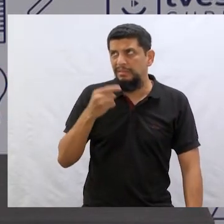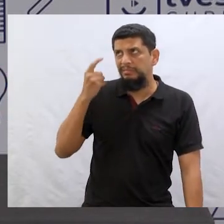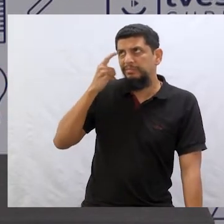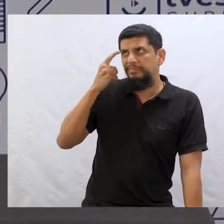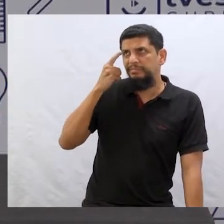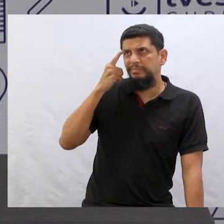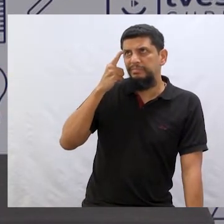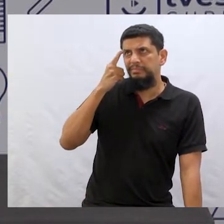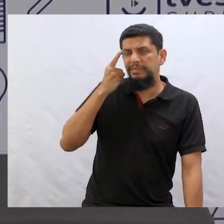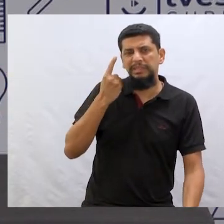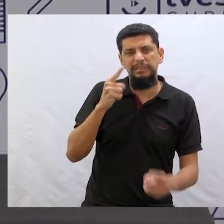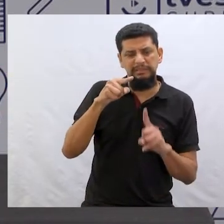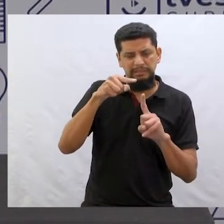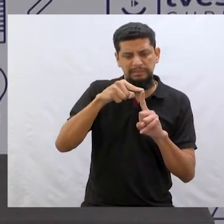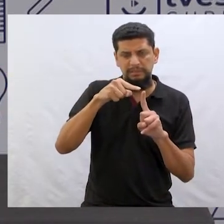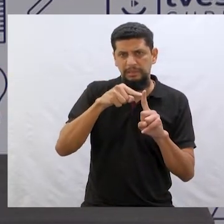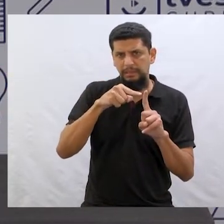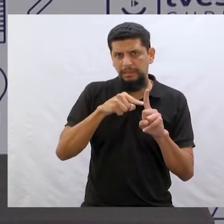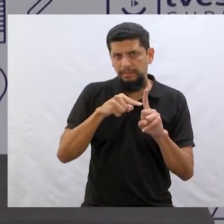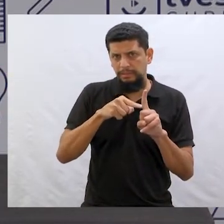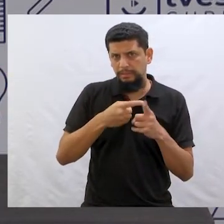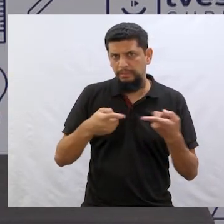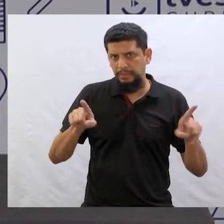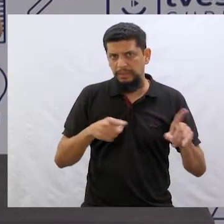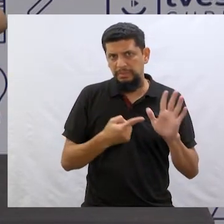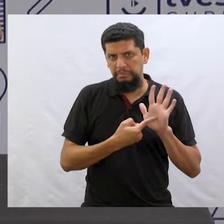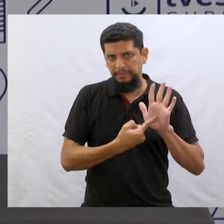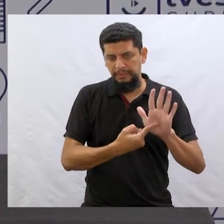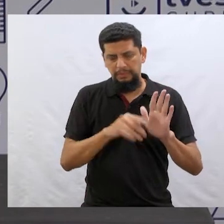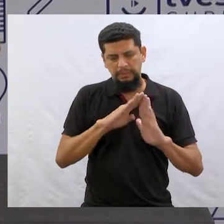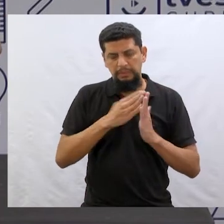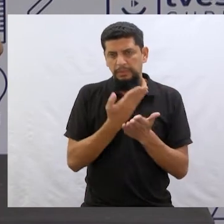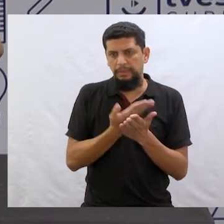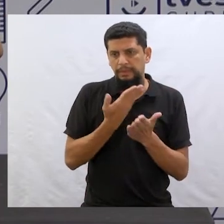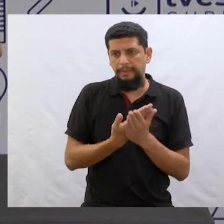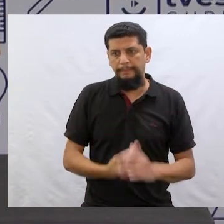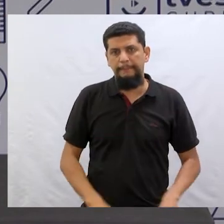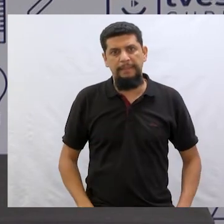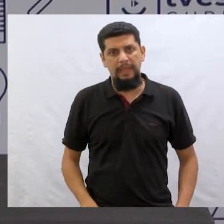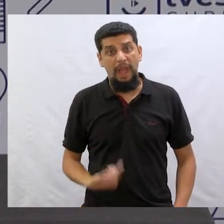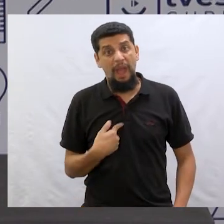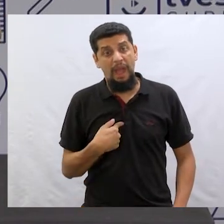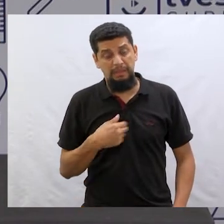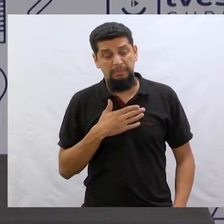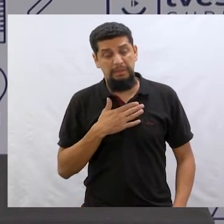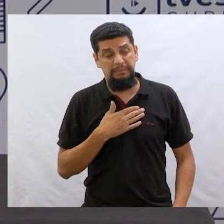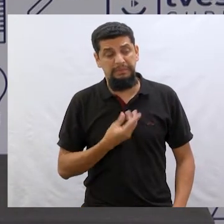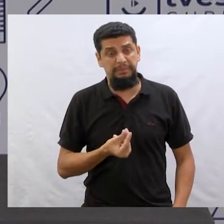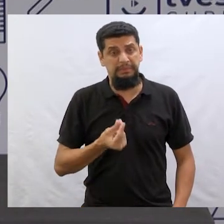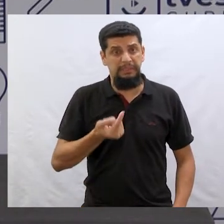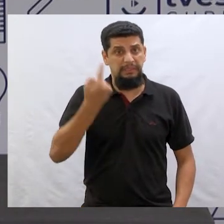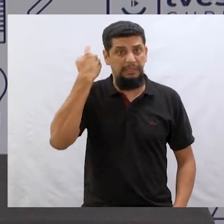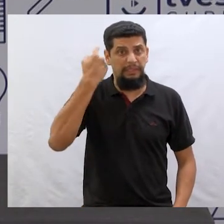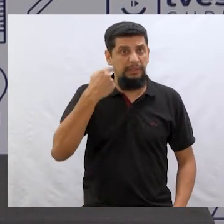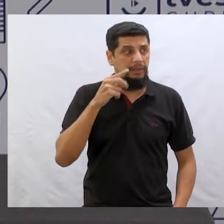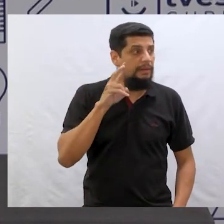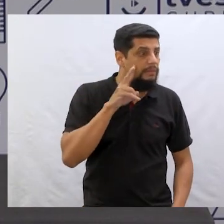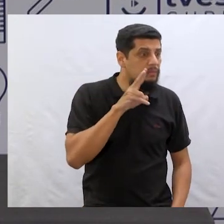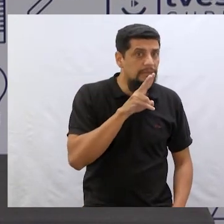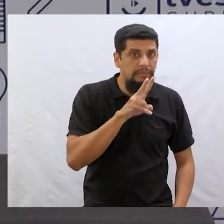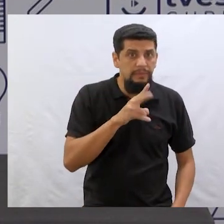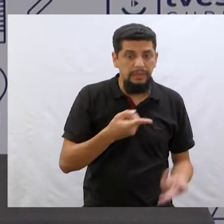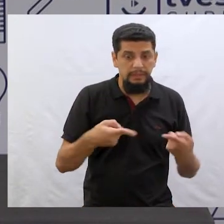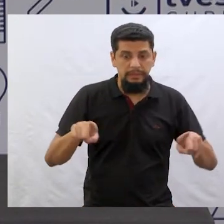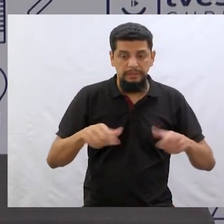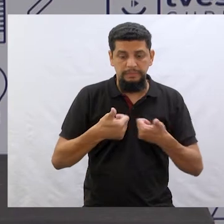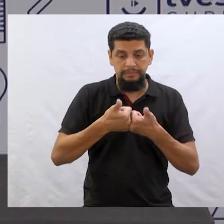ele começou a pensar, que tipo de música que estão apresentando na escola? E falou, ah, no meu tempo, a gente